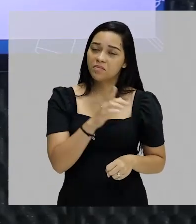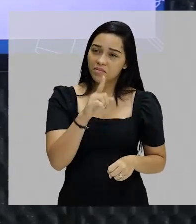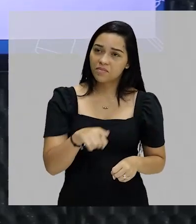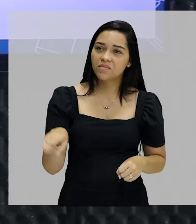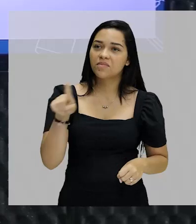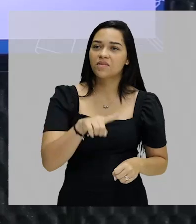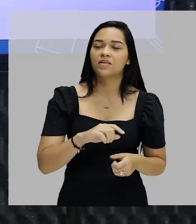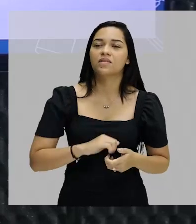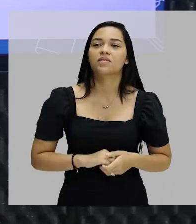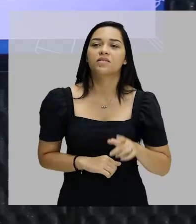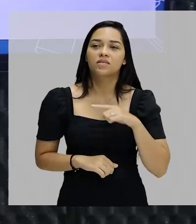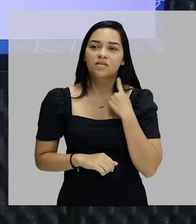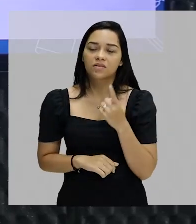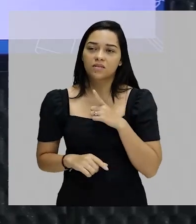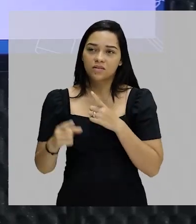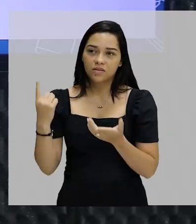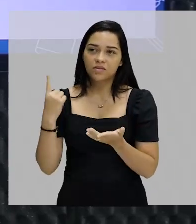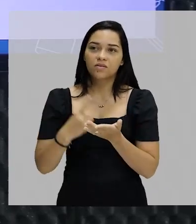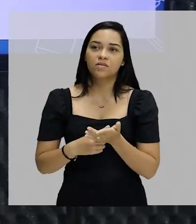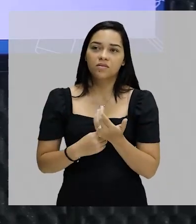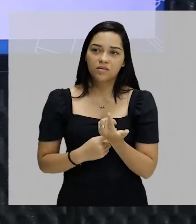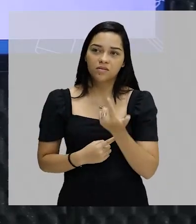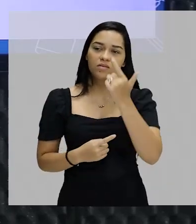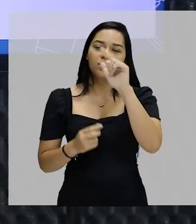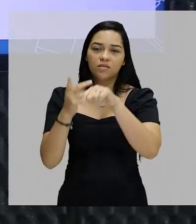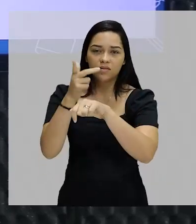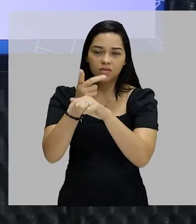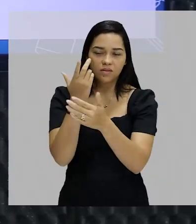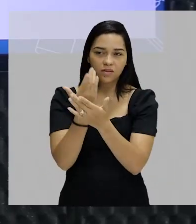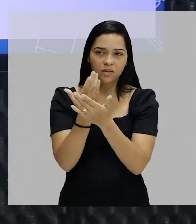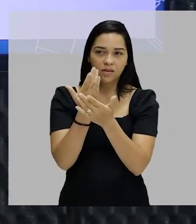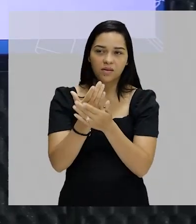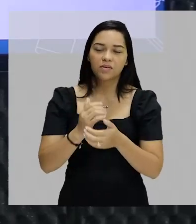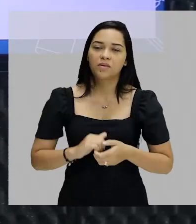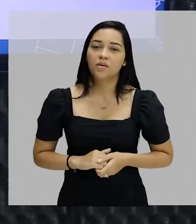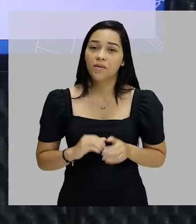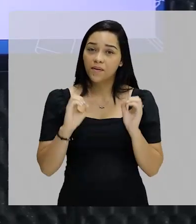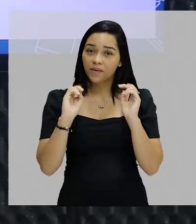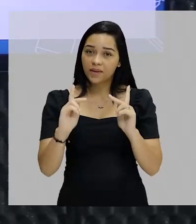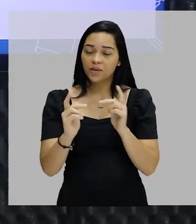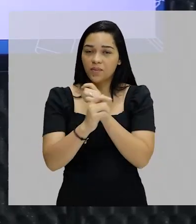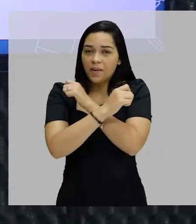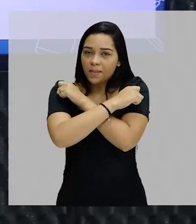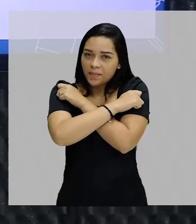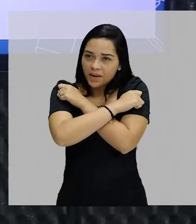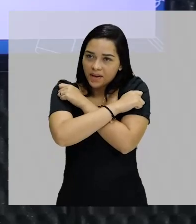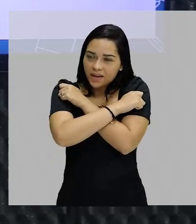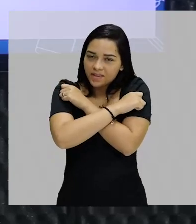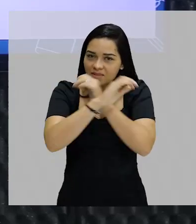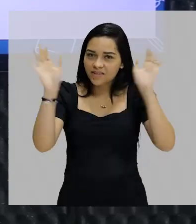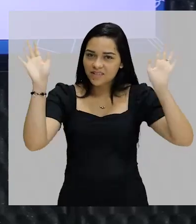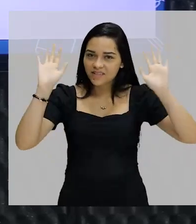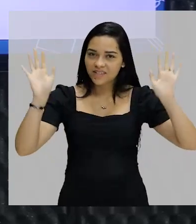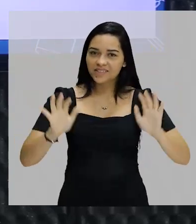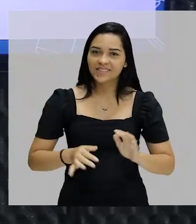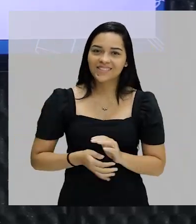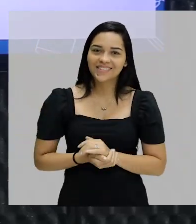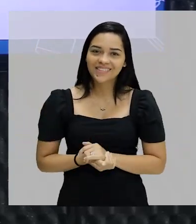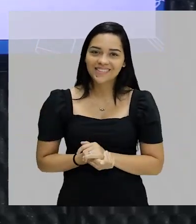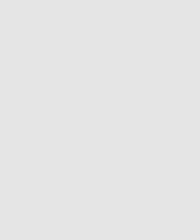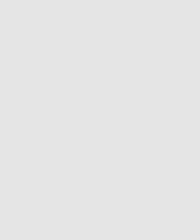vocês e a gente deixa combinado já de se ver numa próxima videoaula, ok? Um abraço a todos, tchau, tchau!